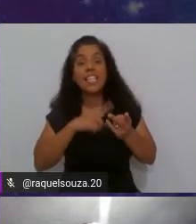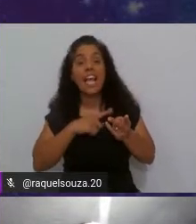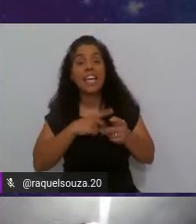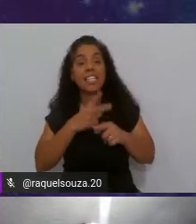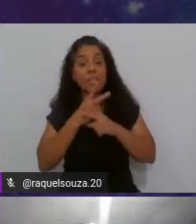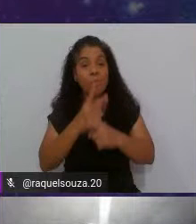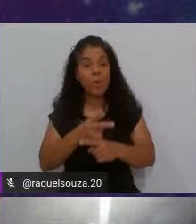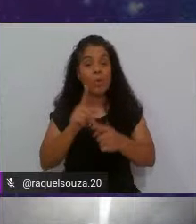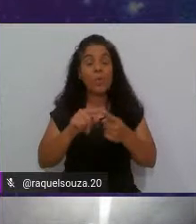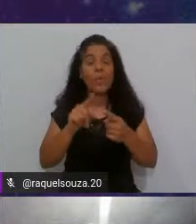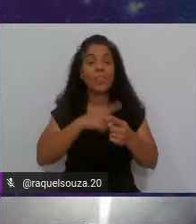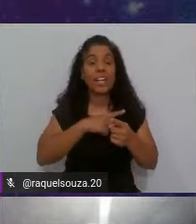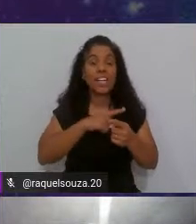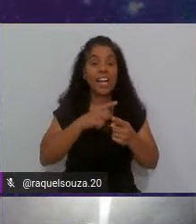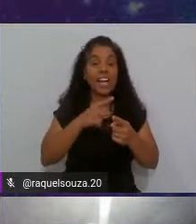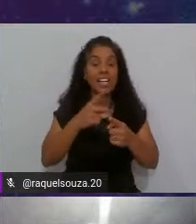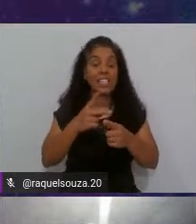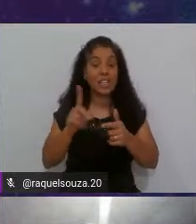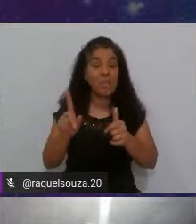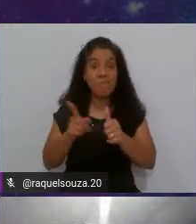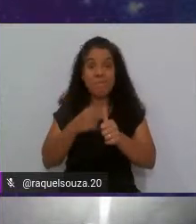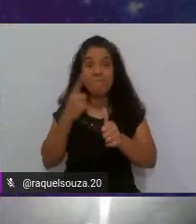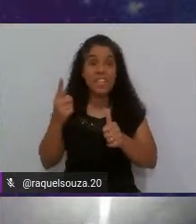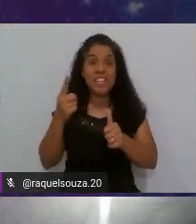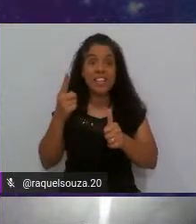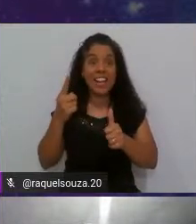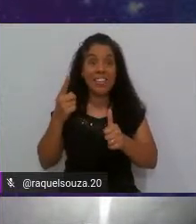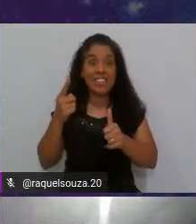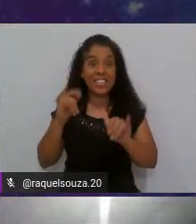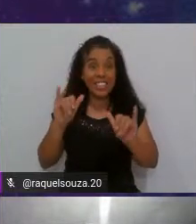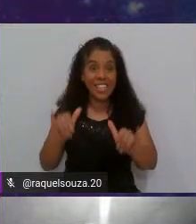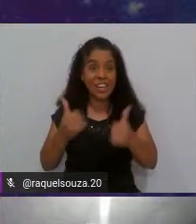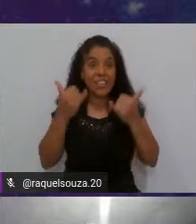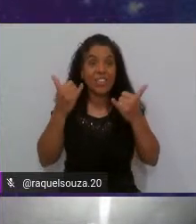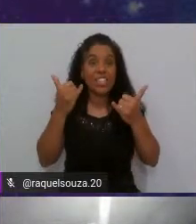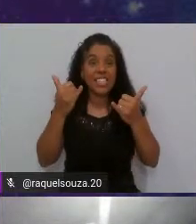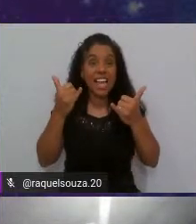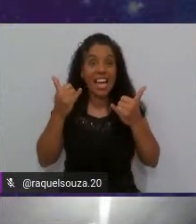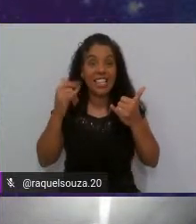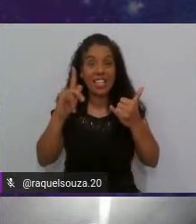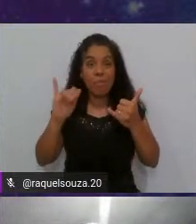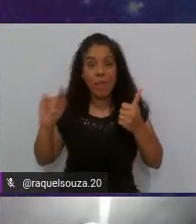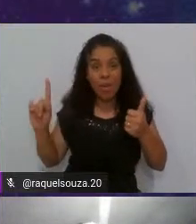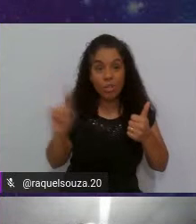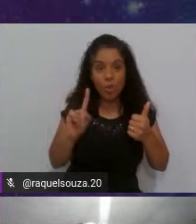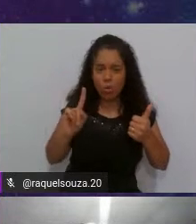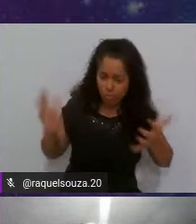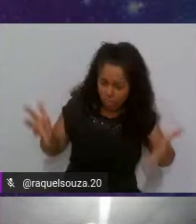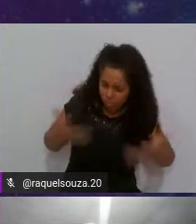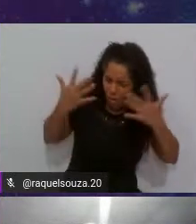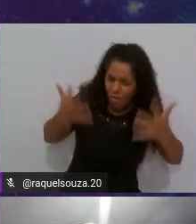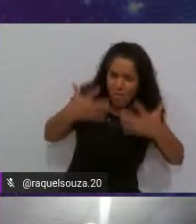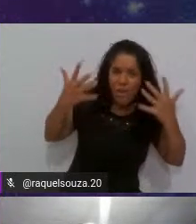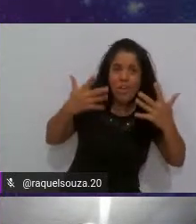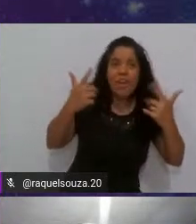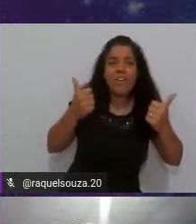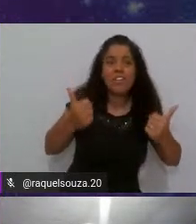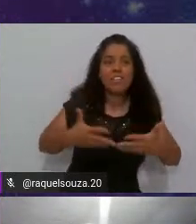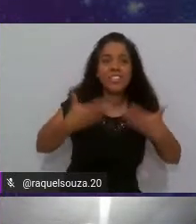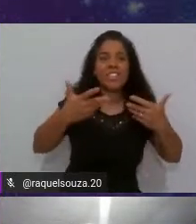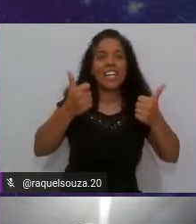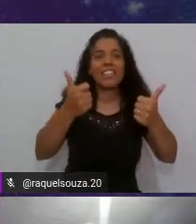busca aí do da minha primeira oportunidade tava ali sempre me jogando pra cima né e tal e